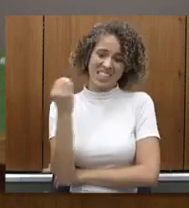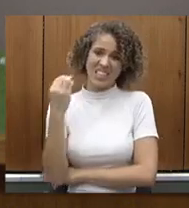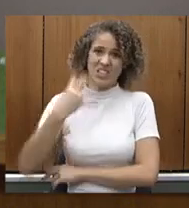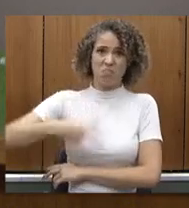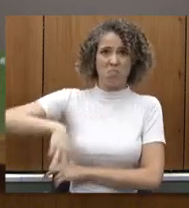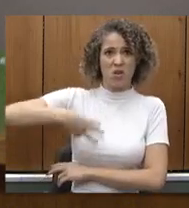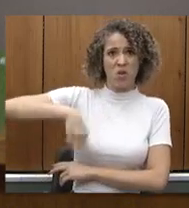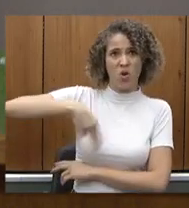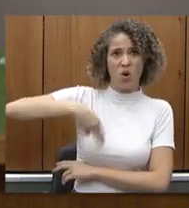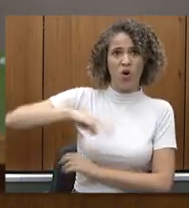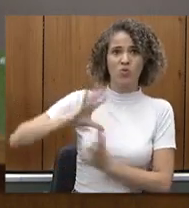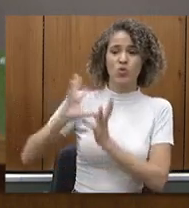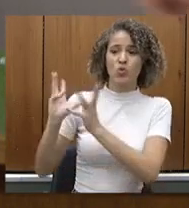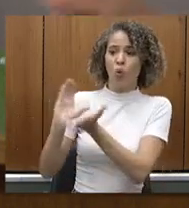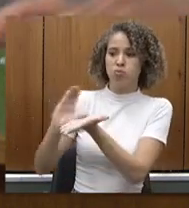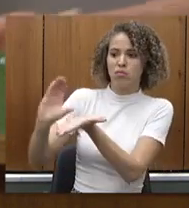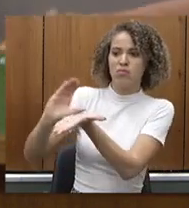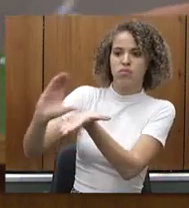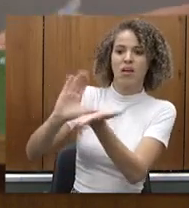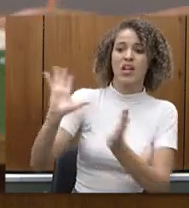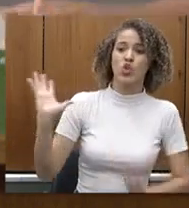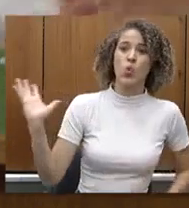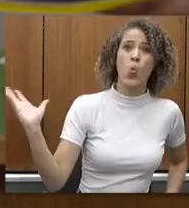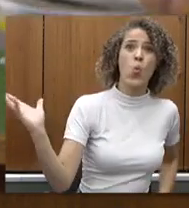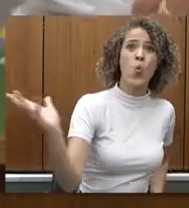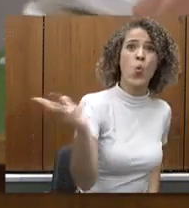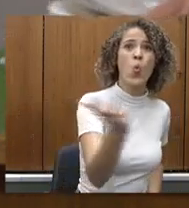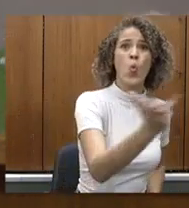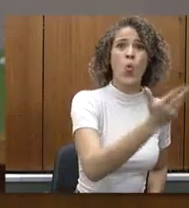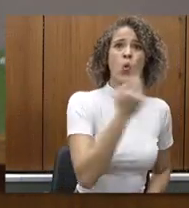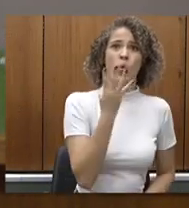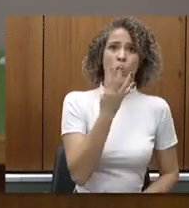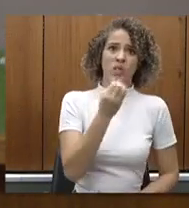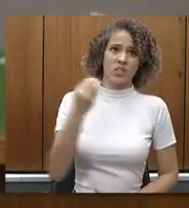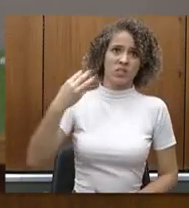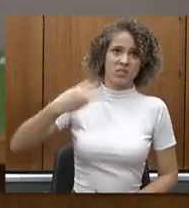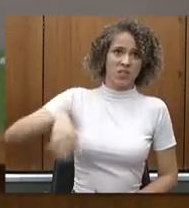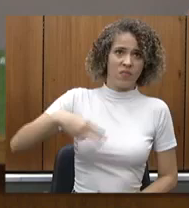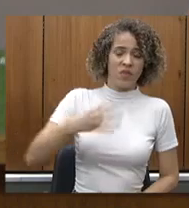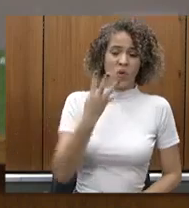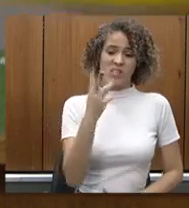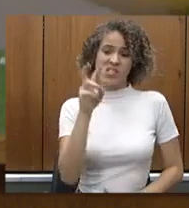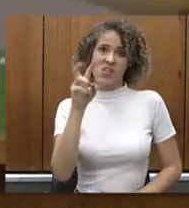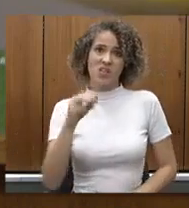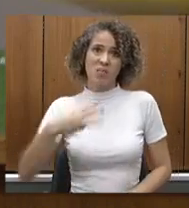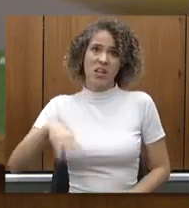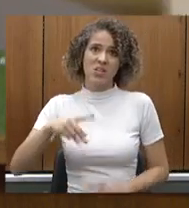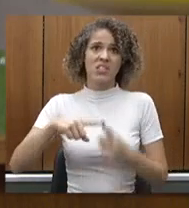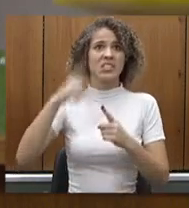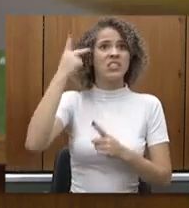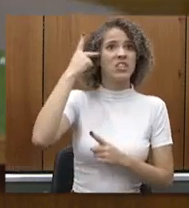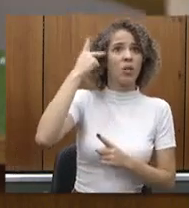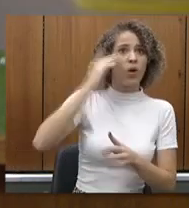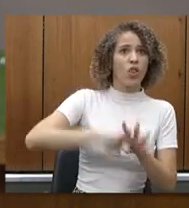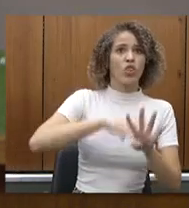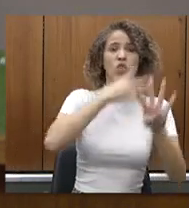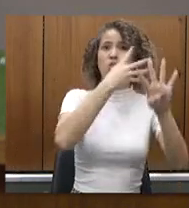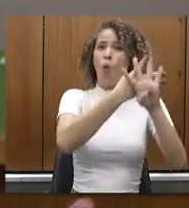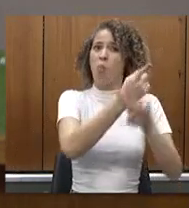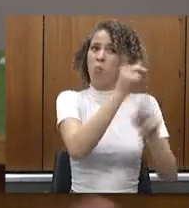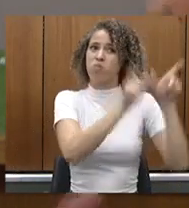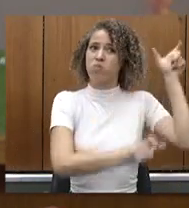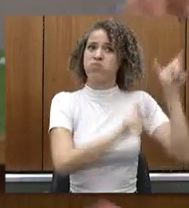para todos os municípios do estado vocês entenderam nós estamos chegando em 450 milhões São Paulo que tem o dobro da população